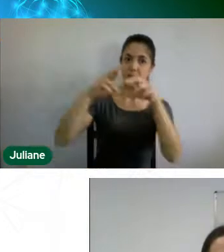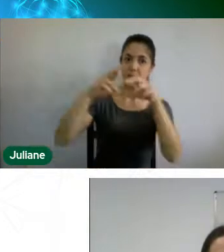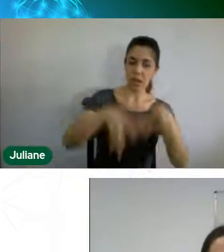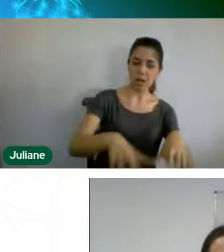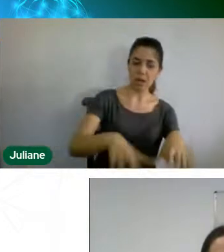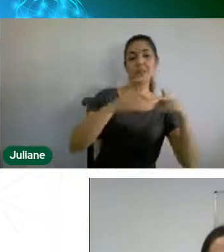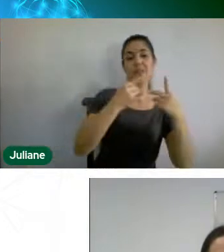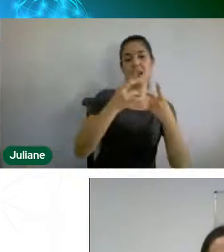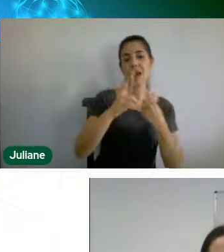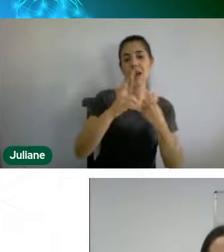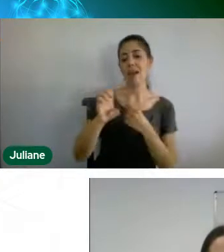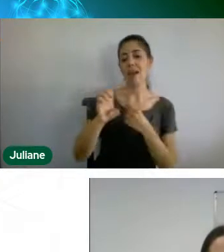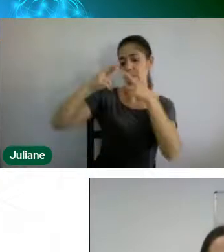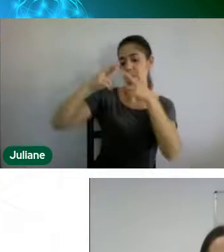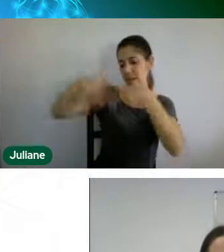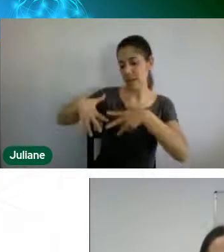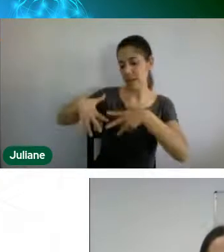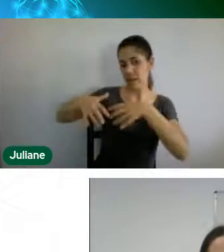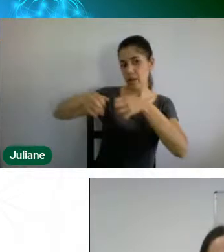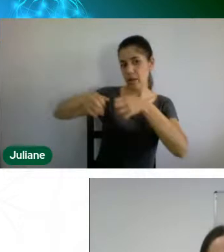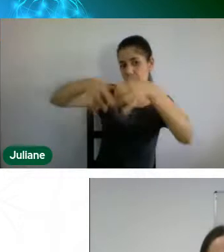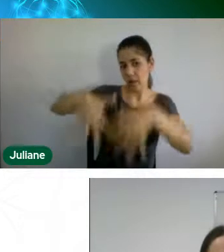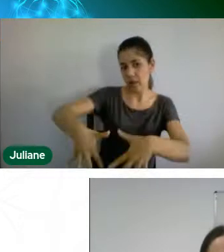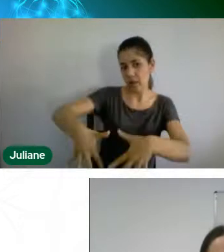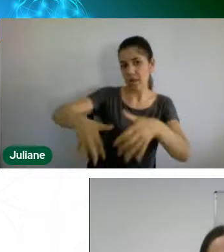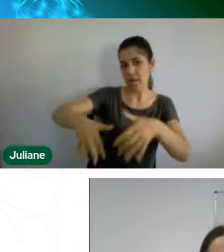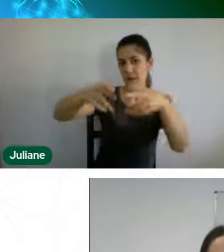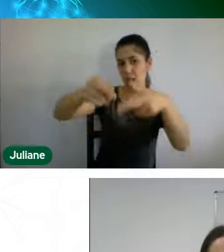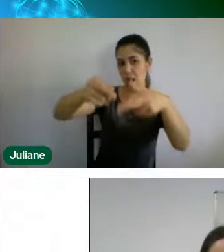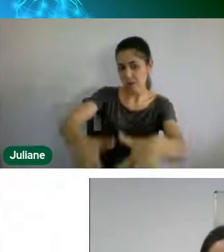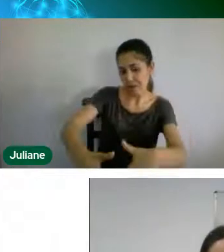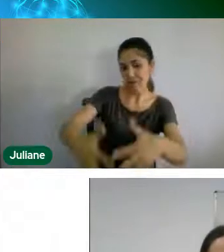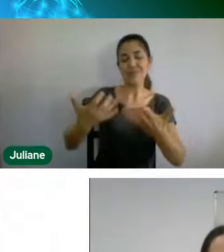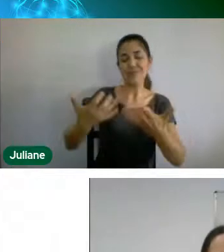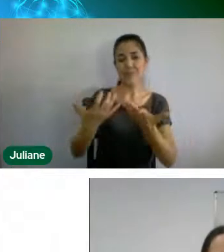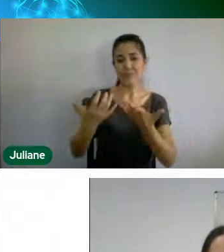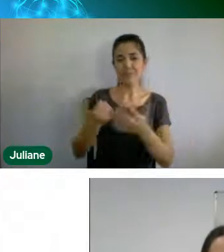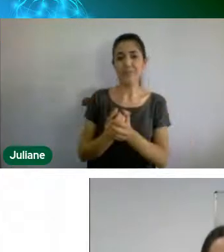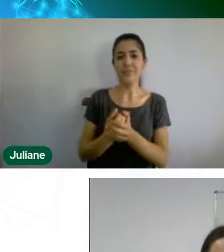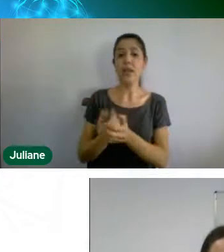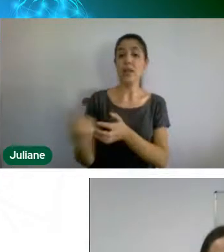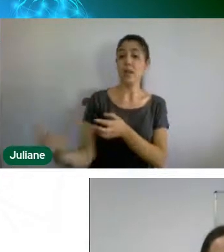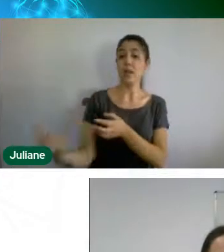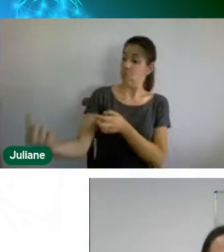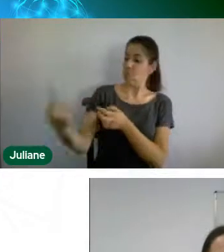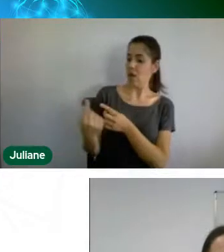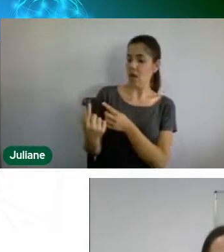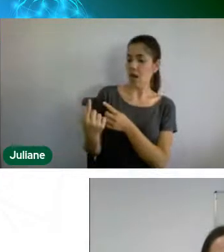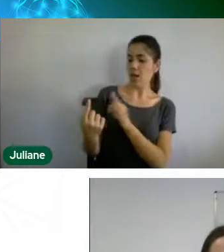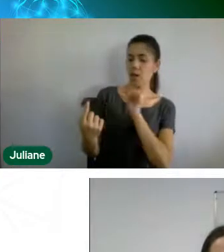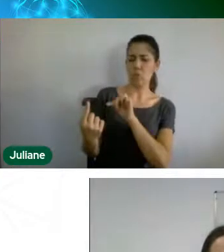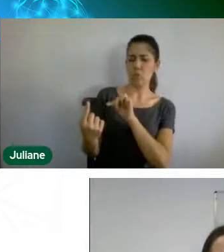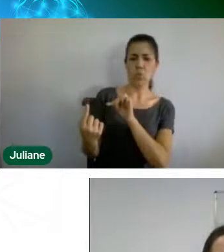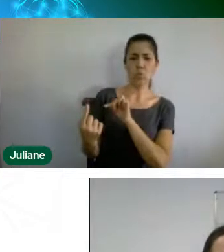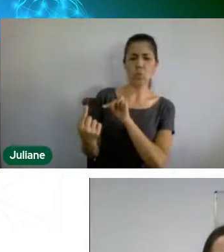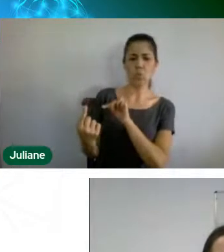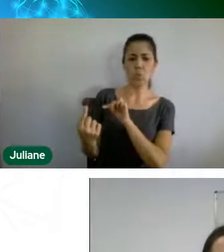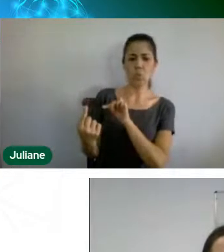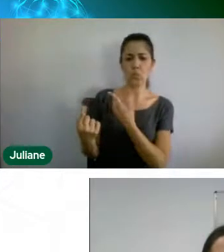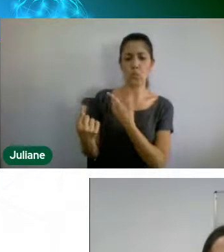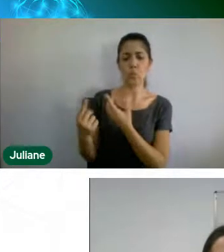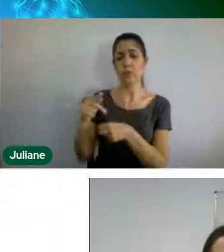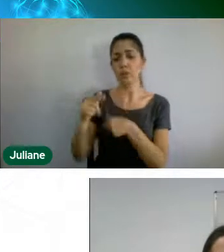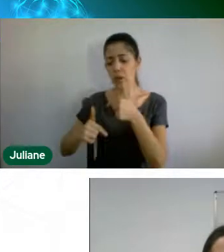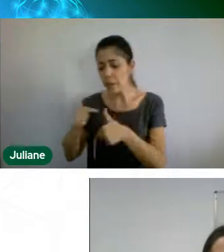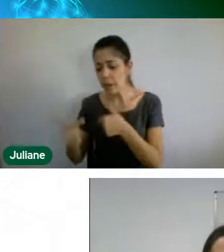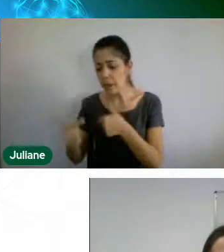aquele município vem com seus trabalhos, com seus palestrantes, com